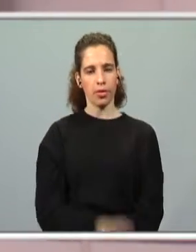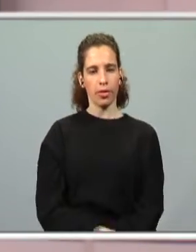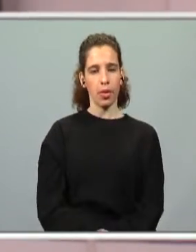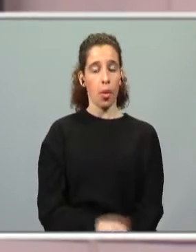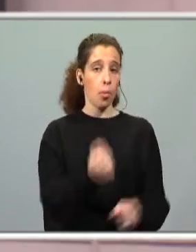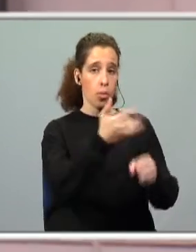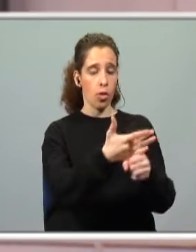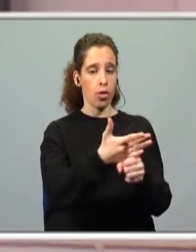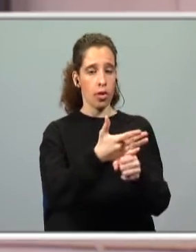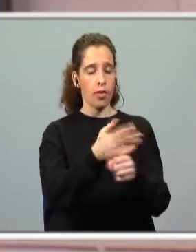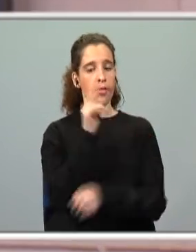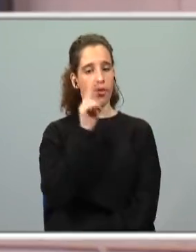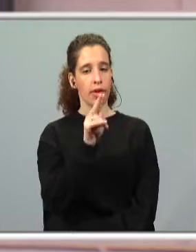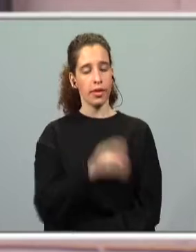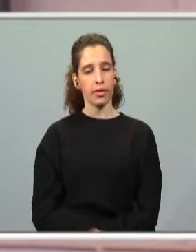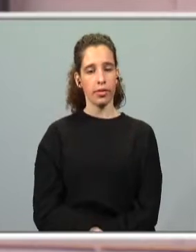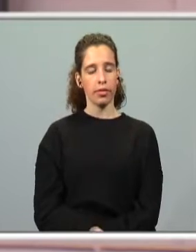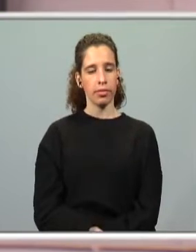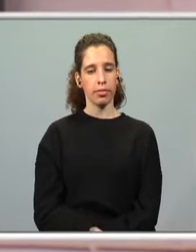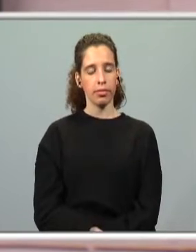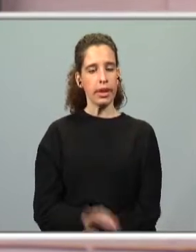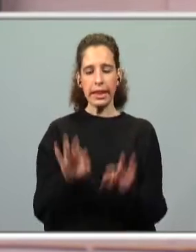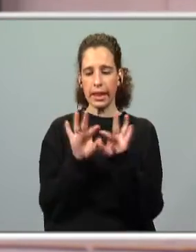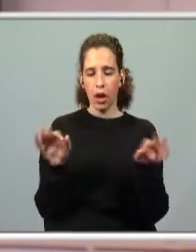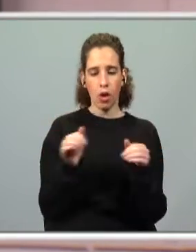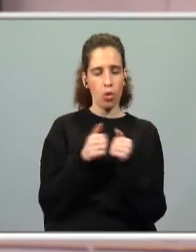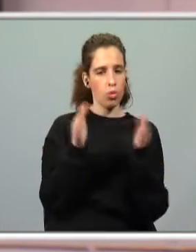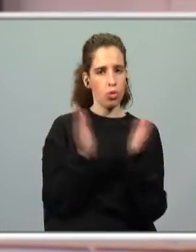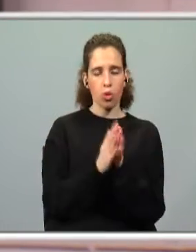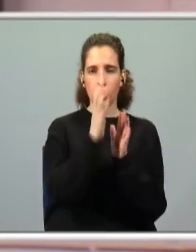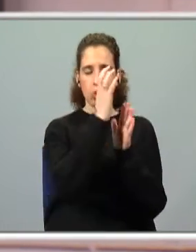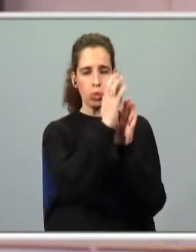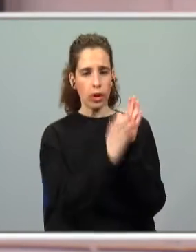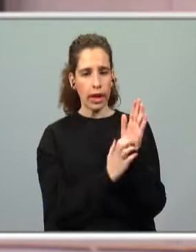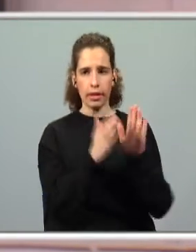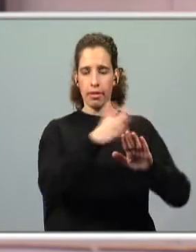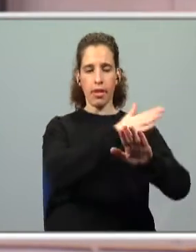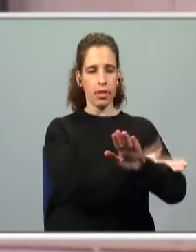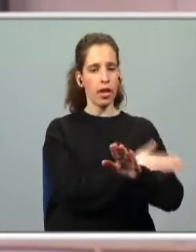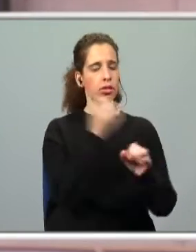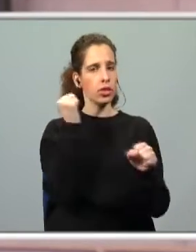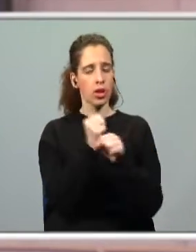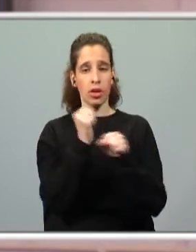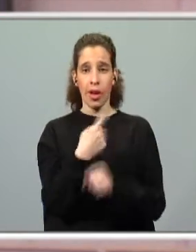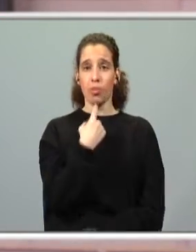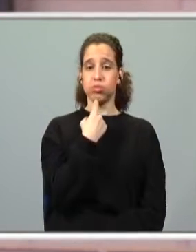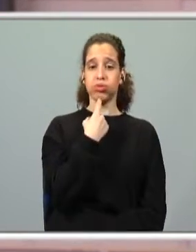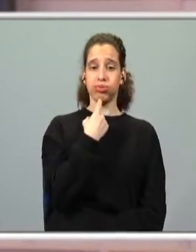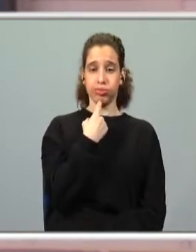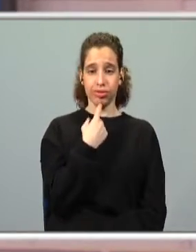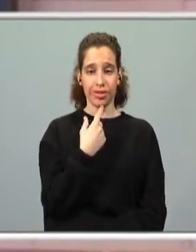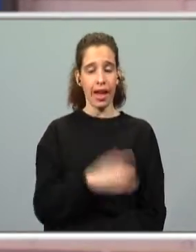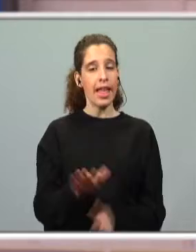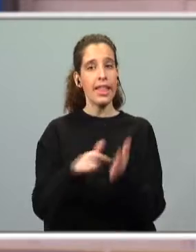Para os outros, vamos ver que, tal como todos os outros textos, e já tivemos aqui a trabalhar imensos, é